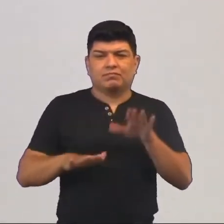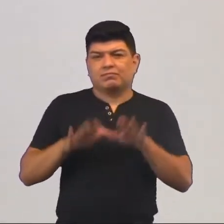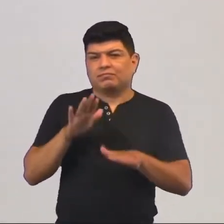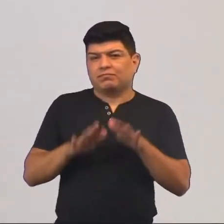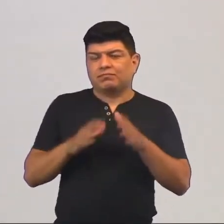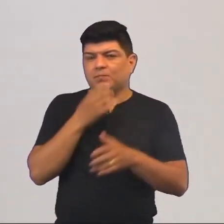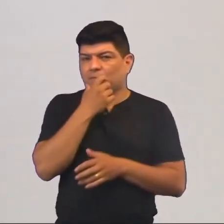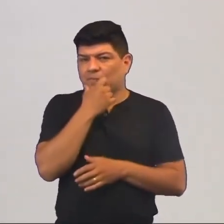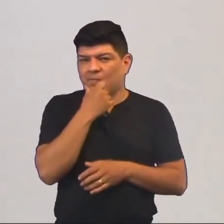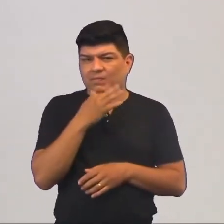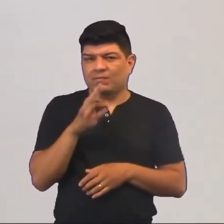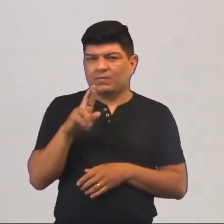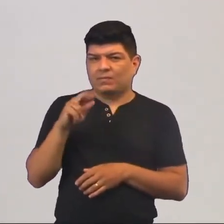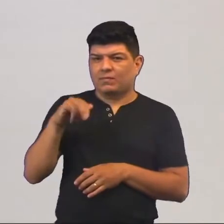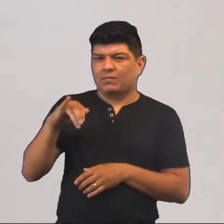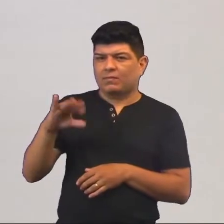assim,